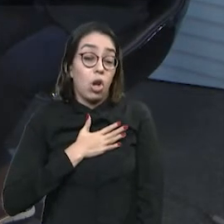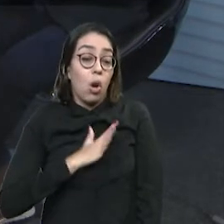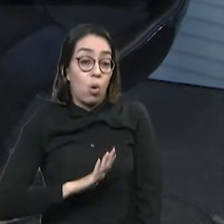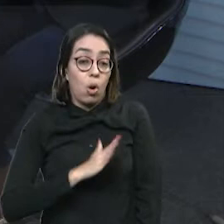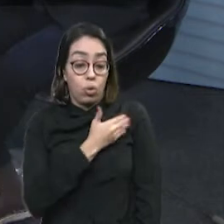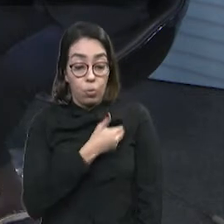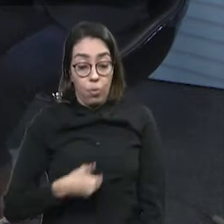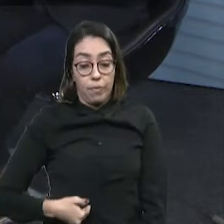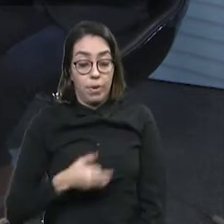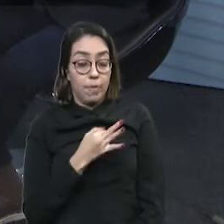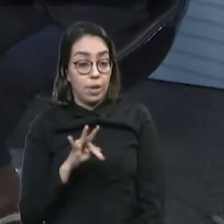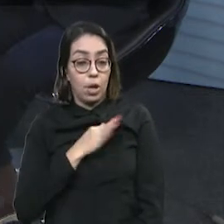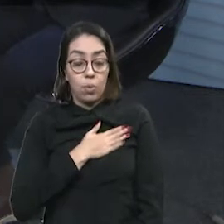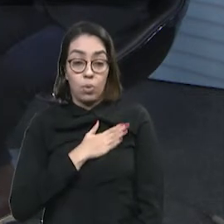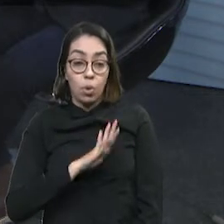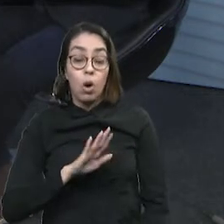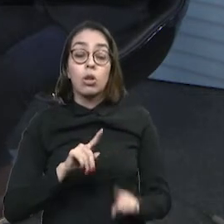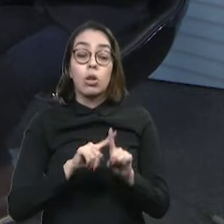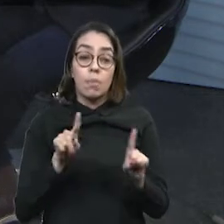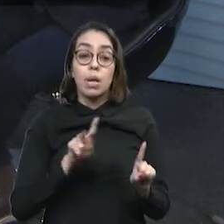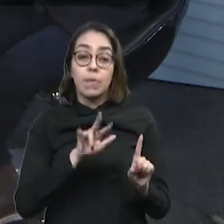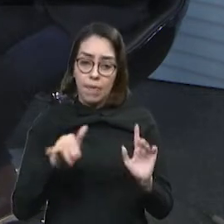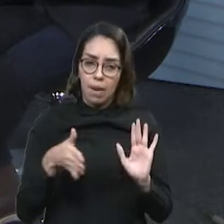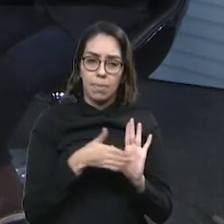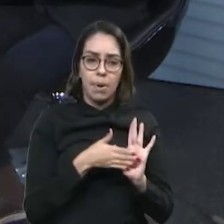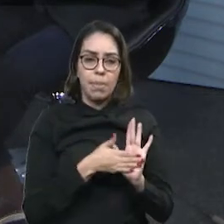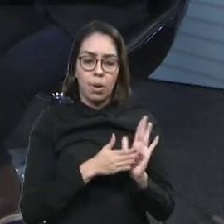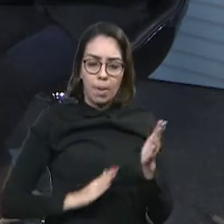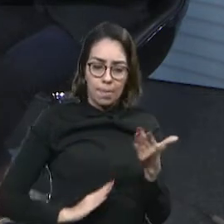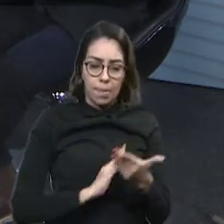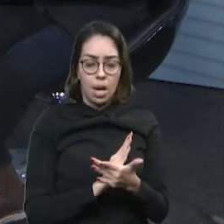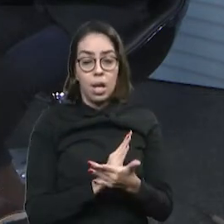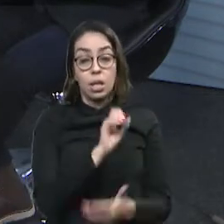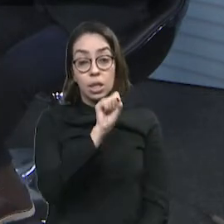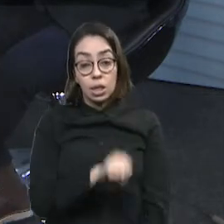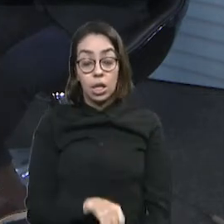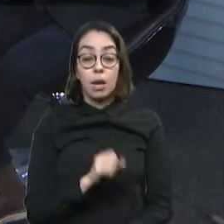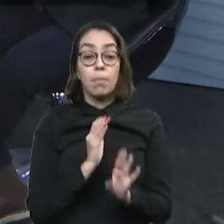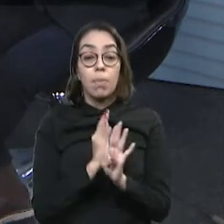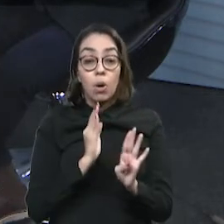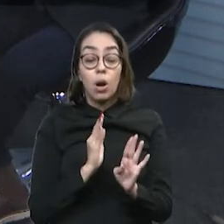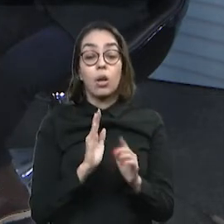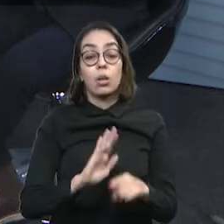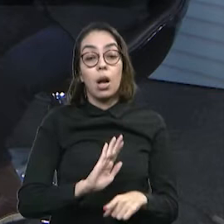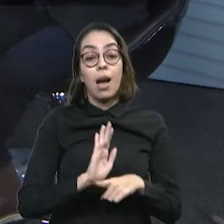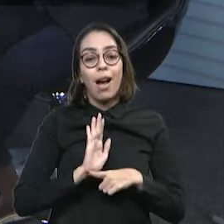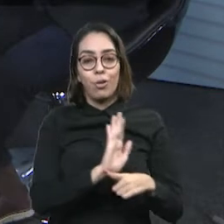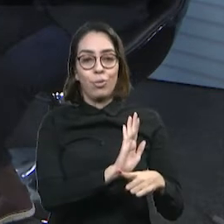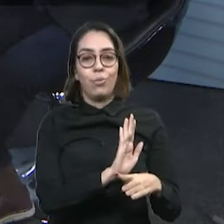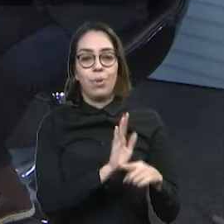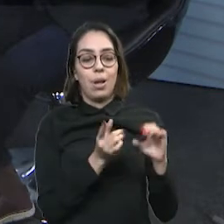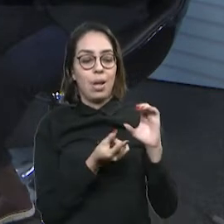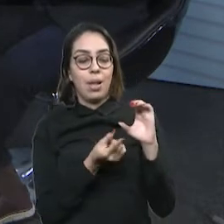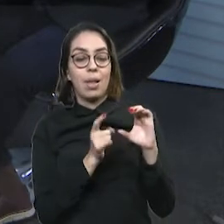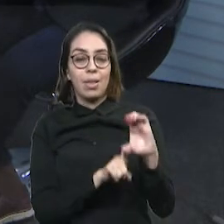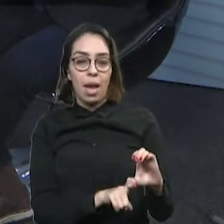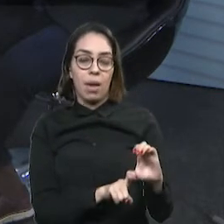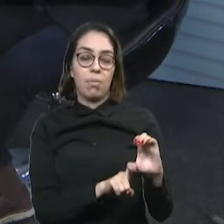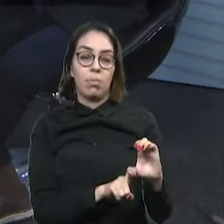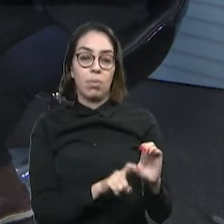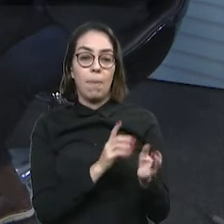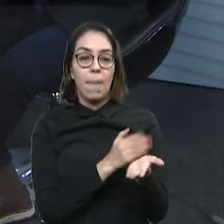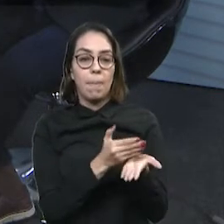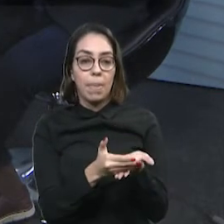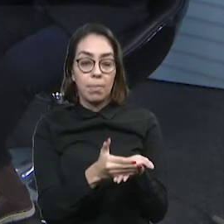federal, por exemplo, mas que vai entrar, já está certo, vai entrar agora aí, que vai possibilitar parcelar também os débitos de conta corrente. Mas é bom